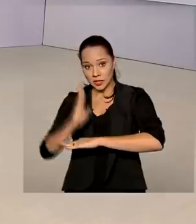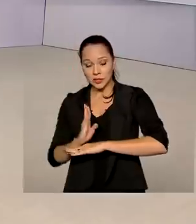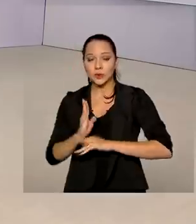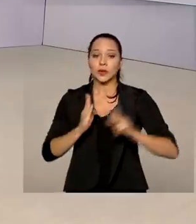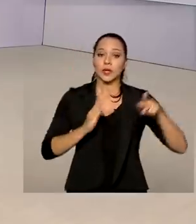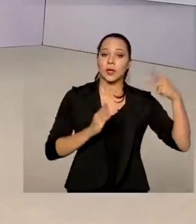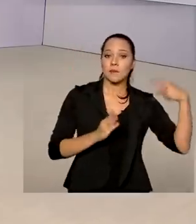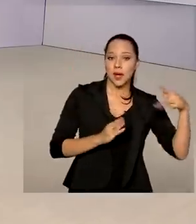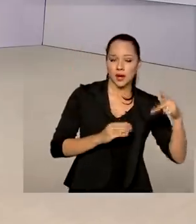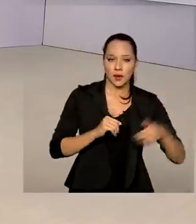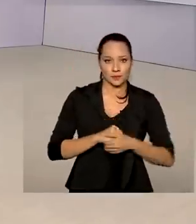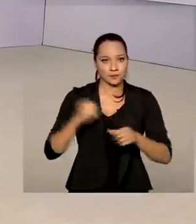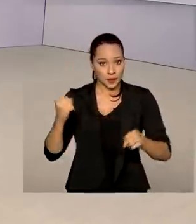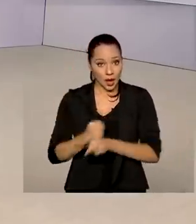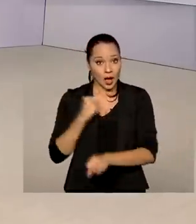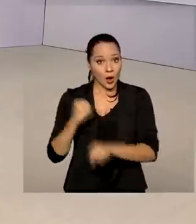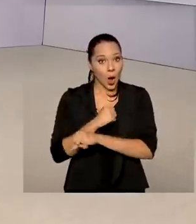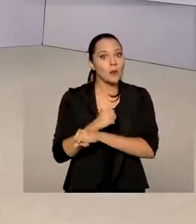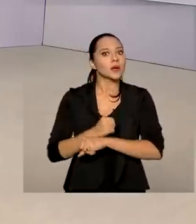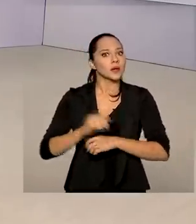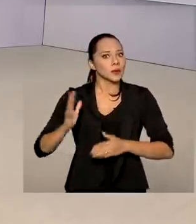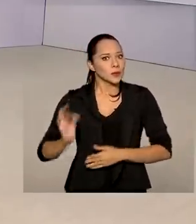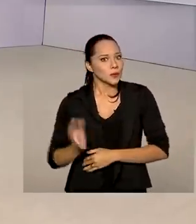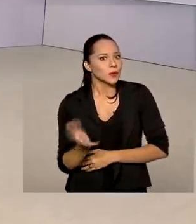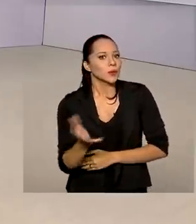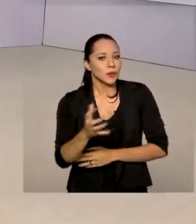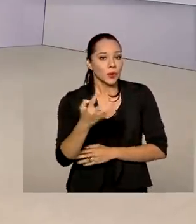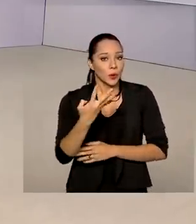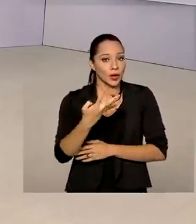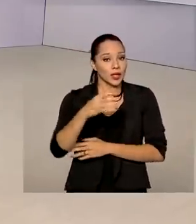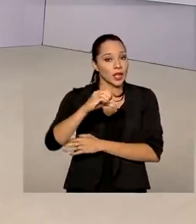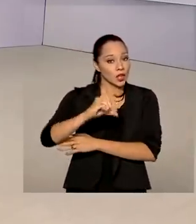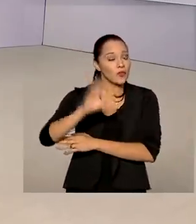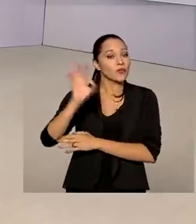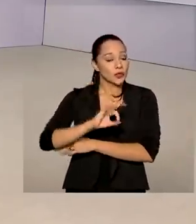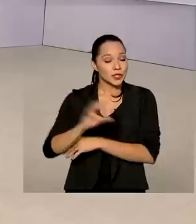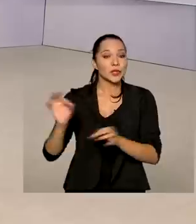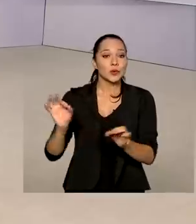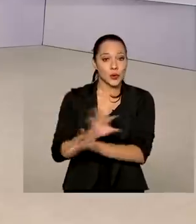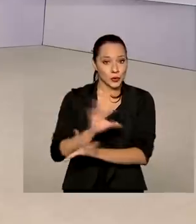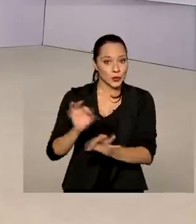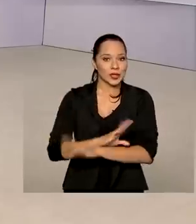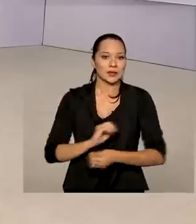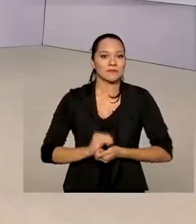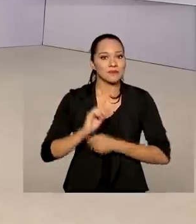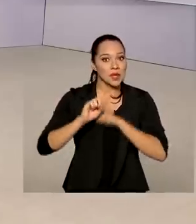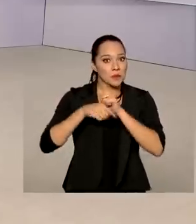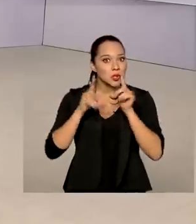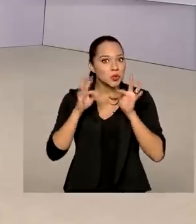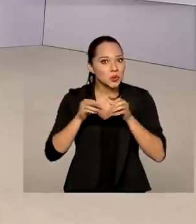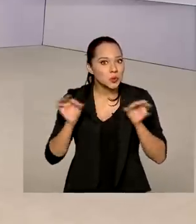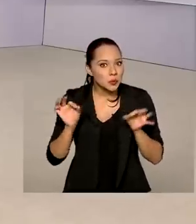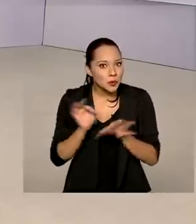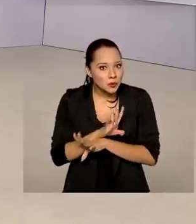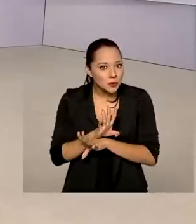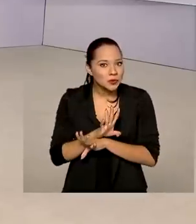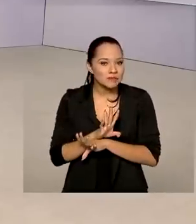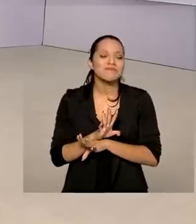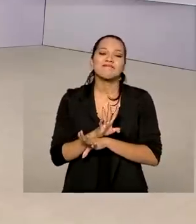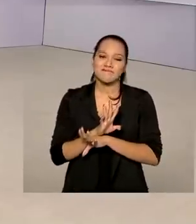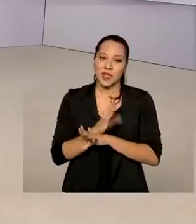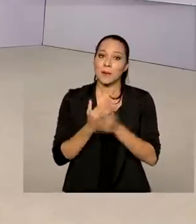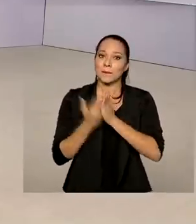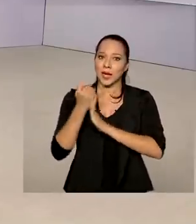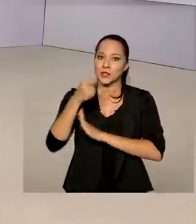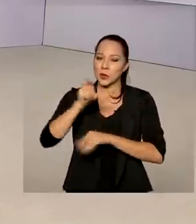Paraguai. A obra está em ritmo acelerado, 49% concluída. Quando estiver pronta, a ponte vai ser mais